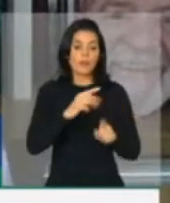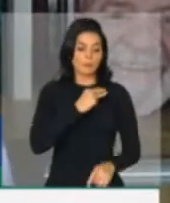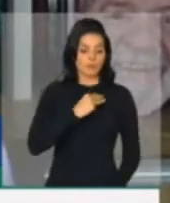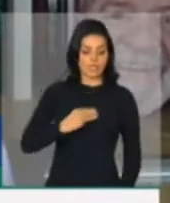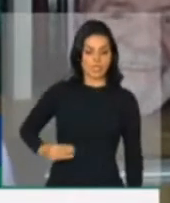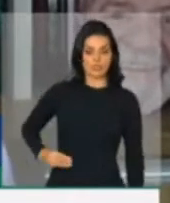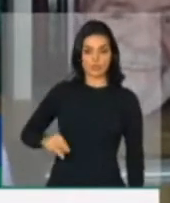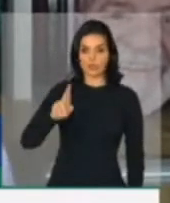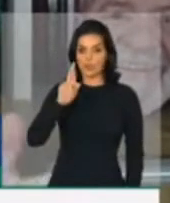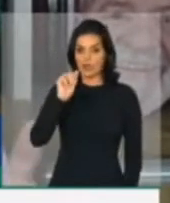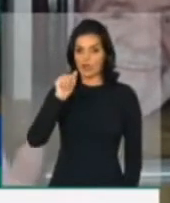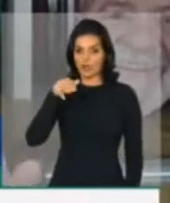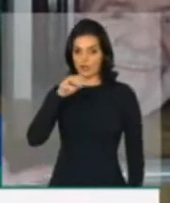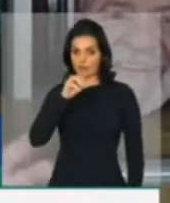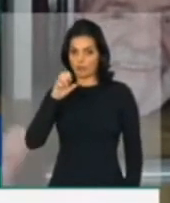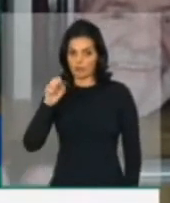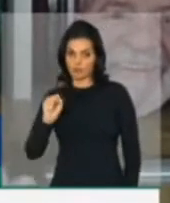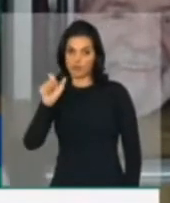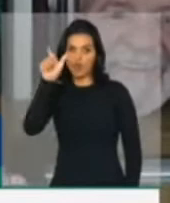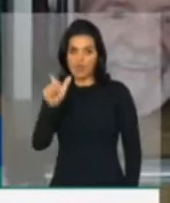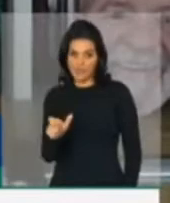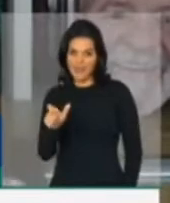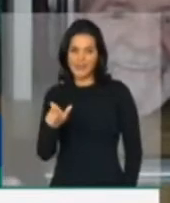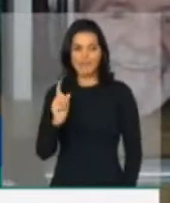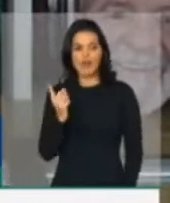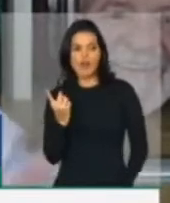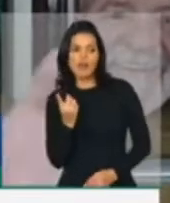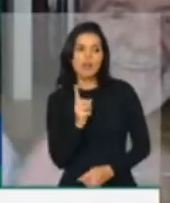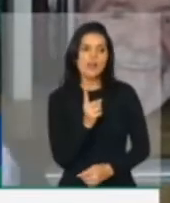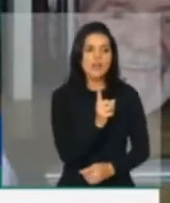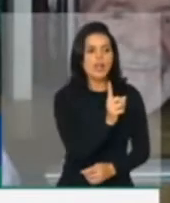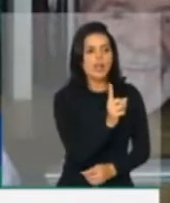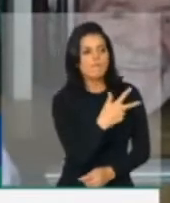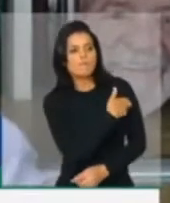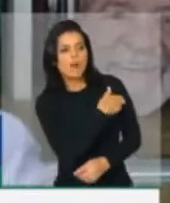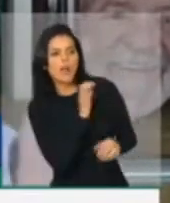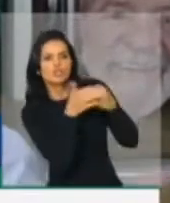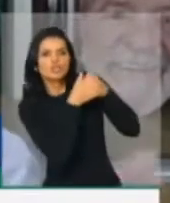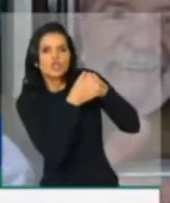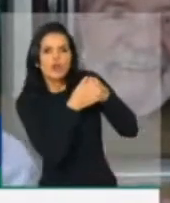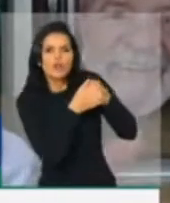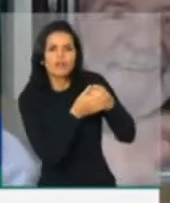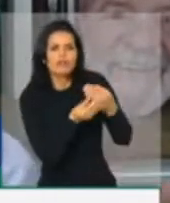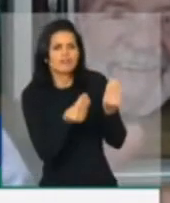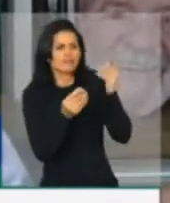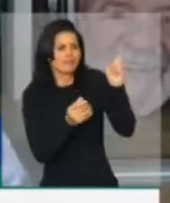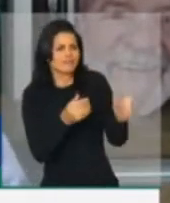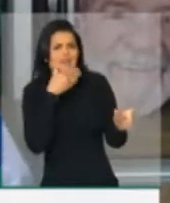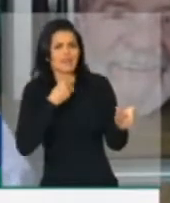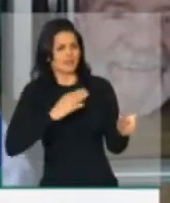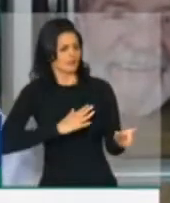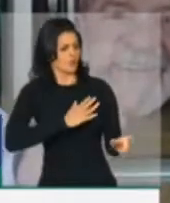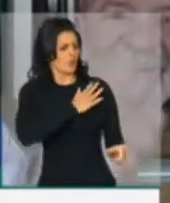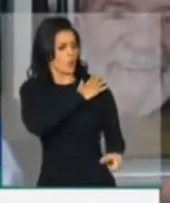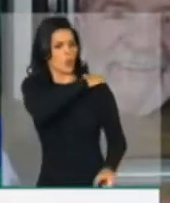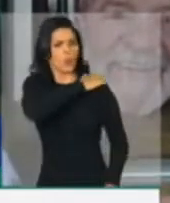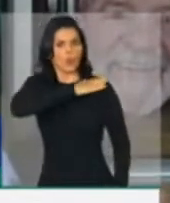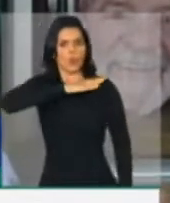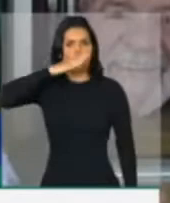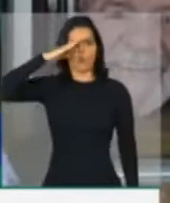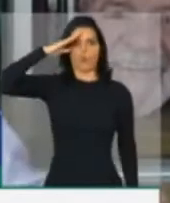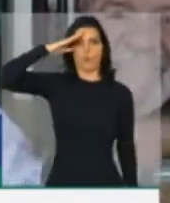se vacina escondido, que é uma coisa vergonhosa, um general, quatro estrelas, tem que se esconder